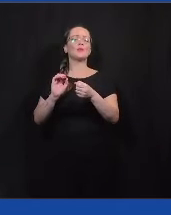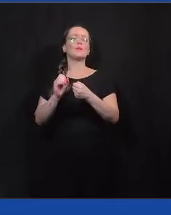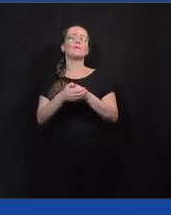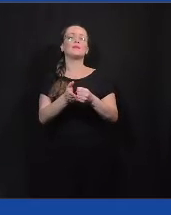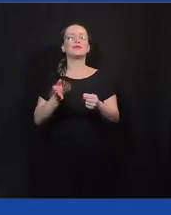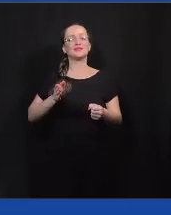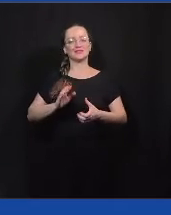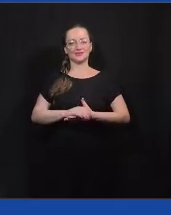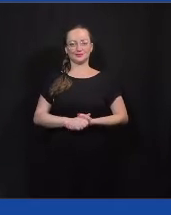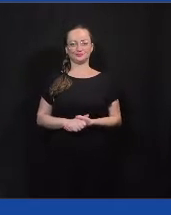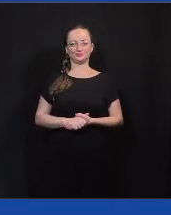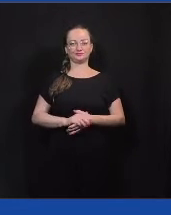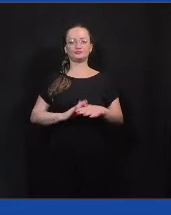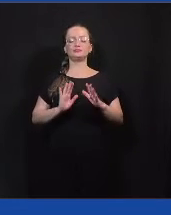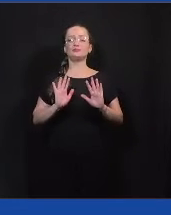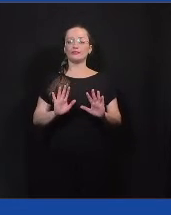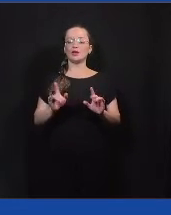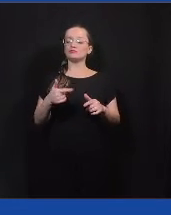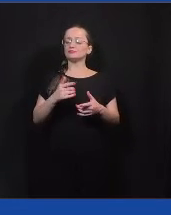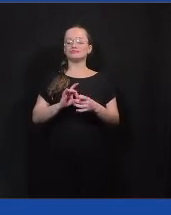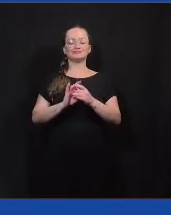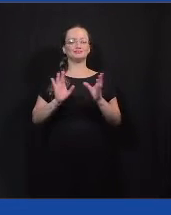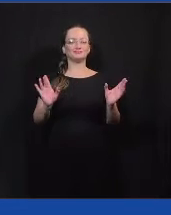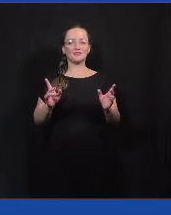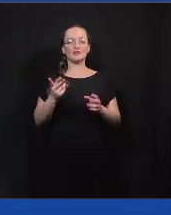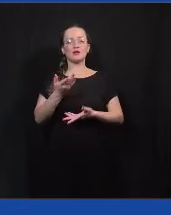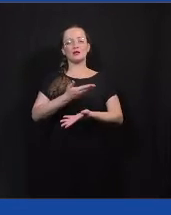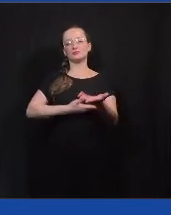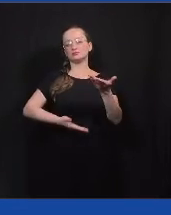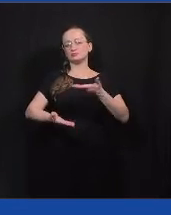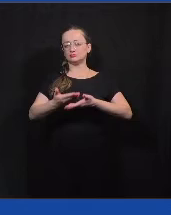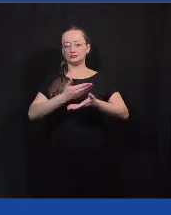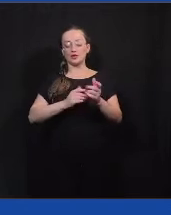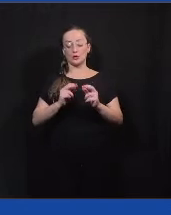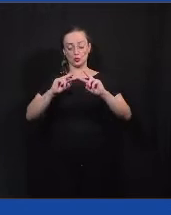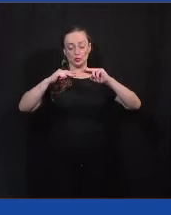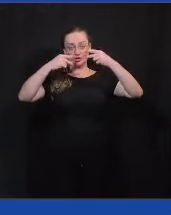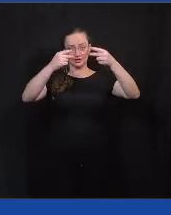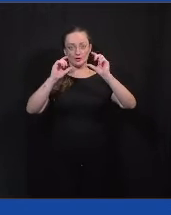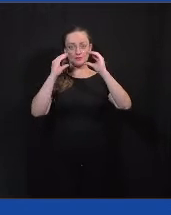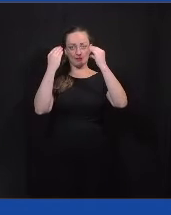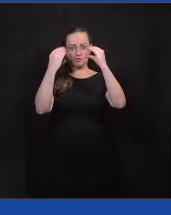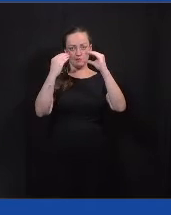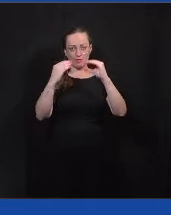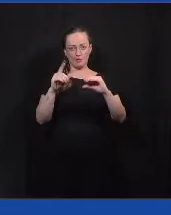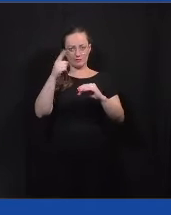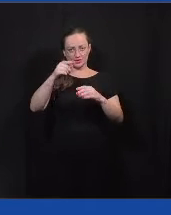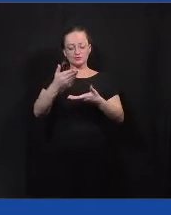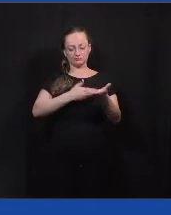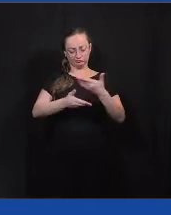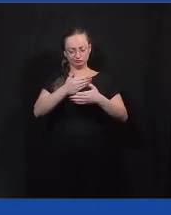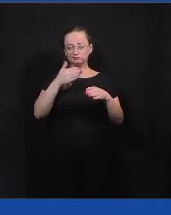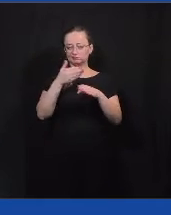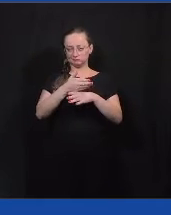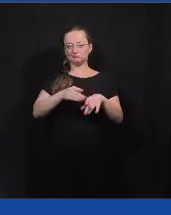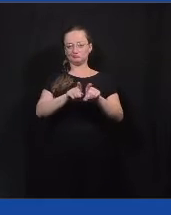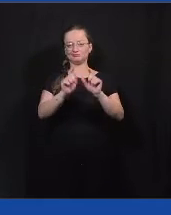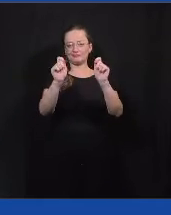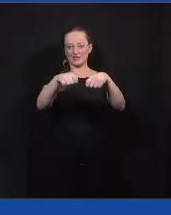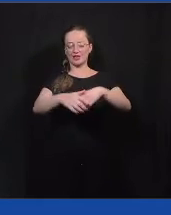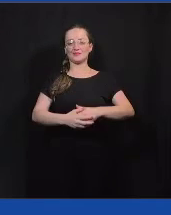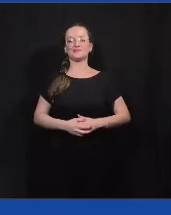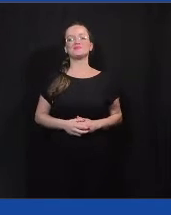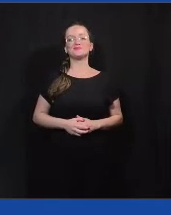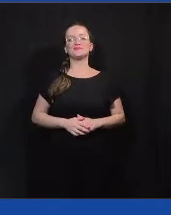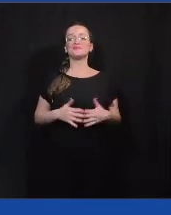fiquem à vontade, a gente vai compartilhar alguns links aí no final para vocês interagirem, participarem, mas